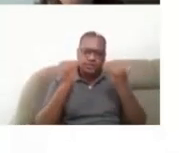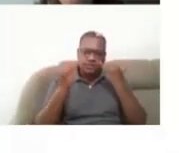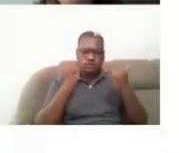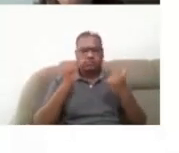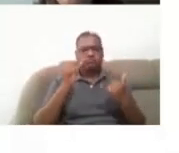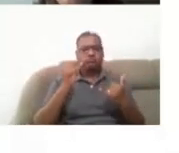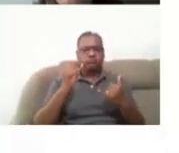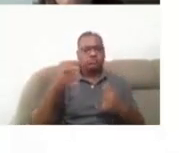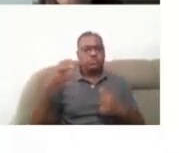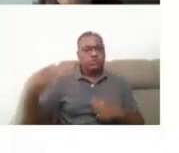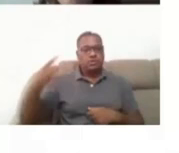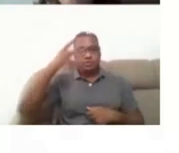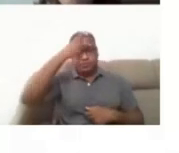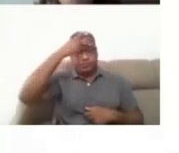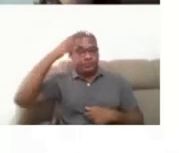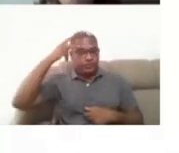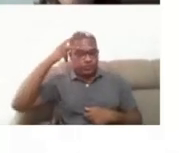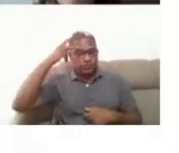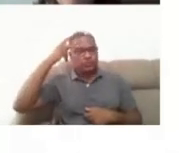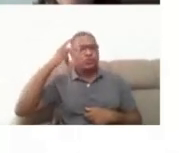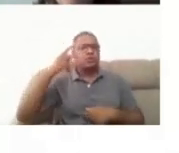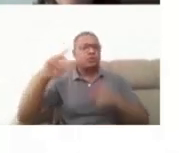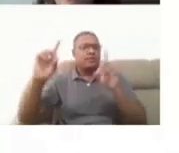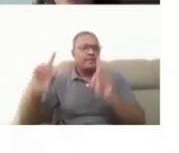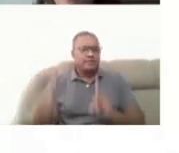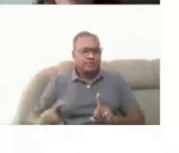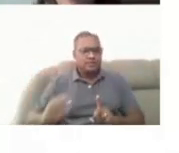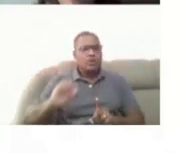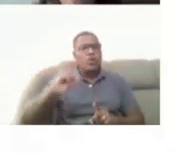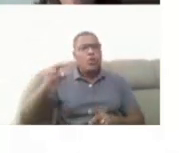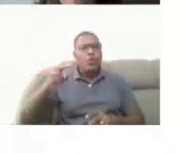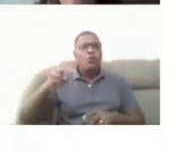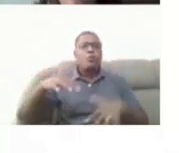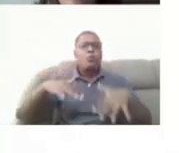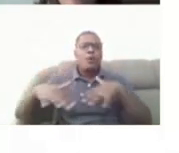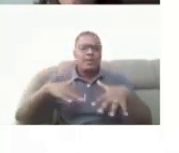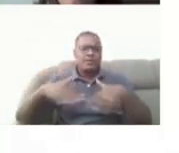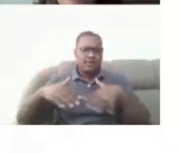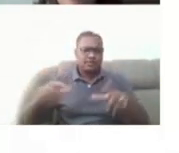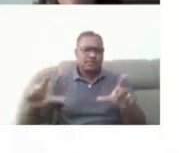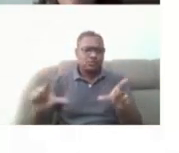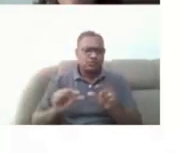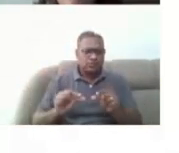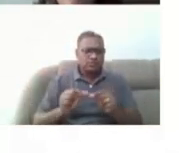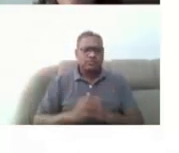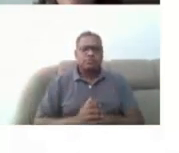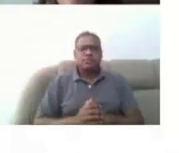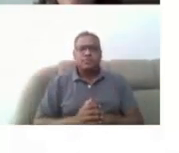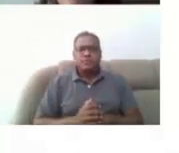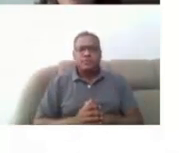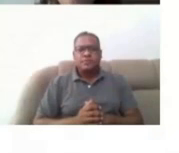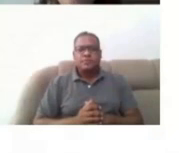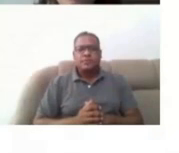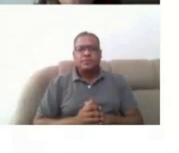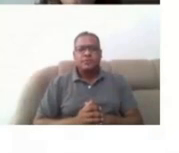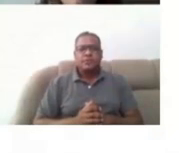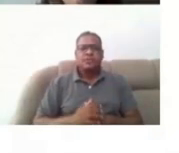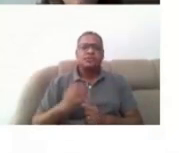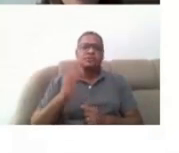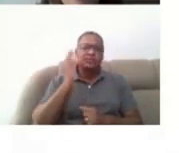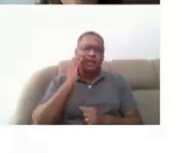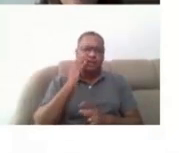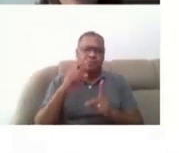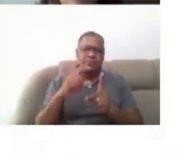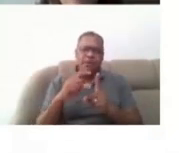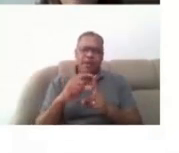portadora de deficiência ou com mobilidade reduzida, tá? Esse termo, né? Eu trago